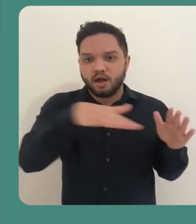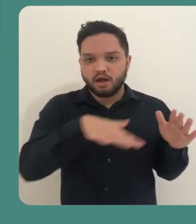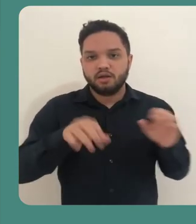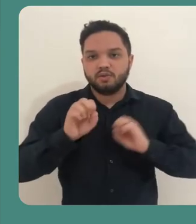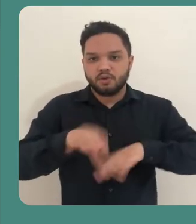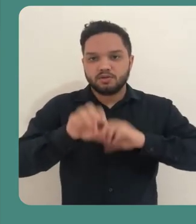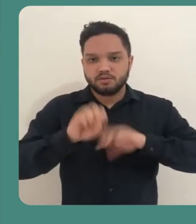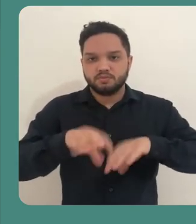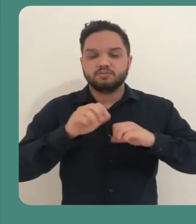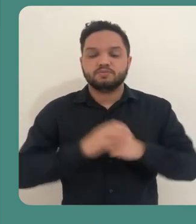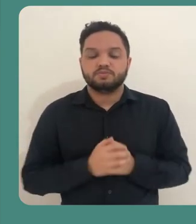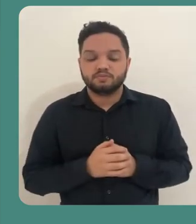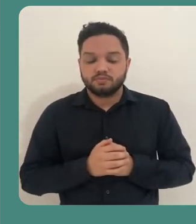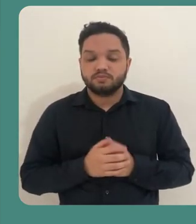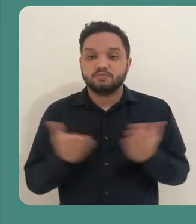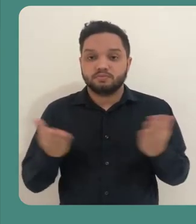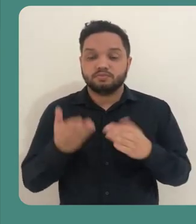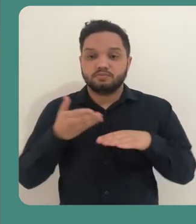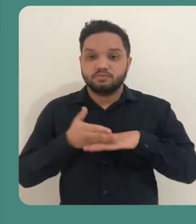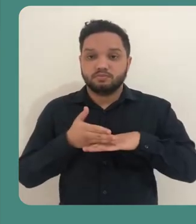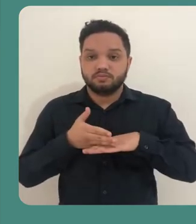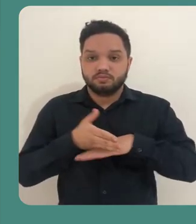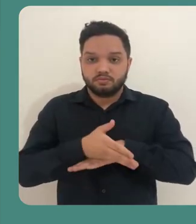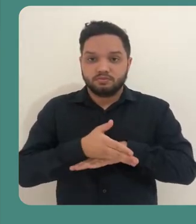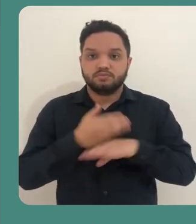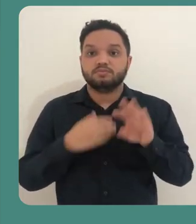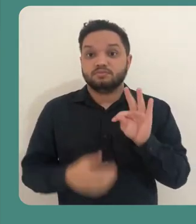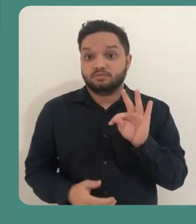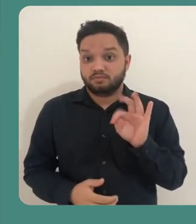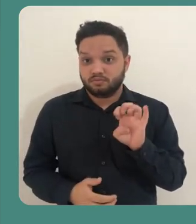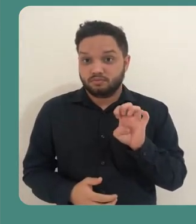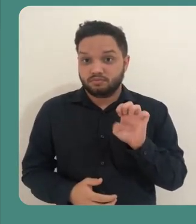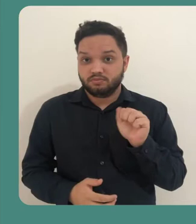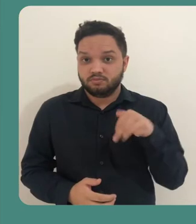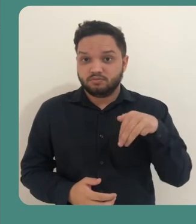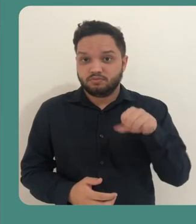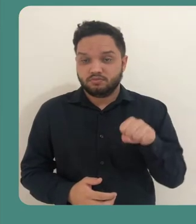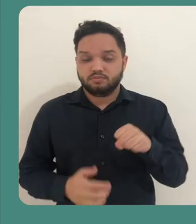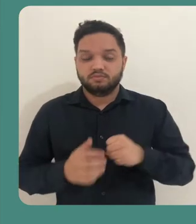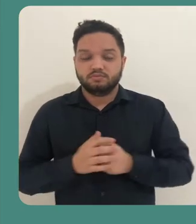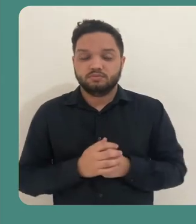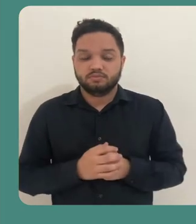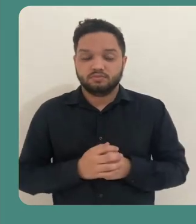educação. Então vamos entrar no Teams.